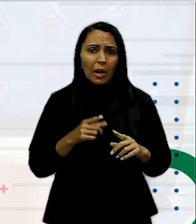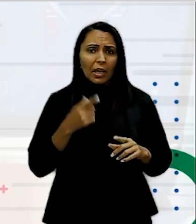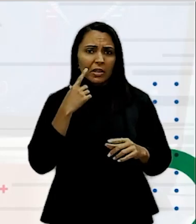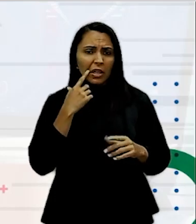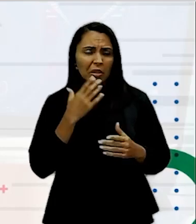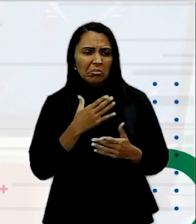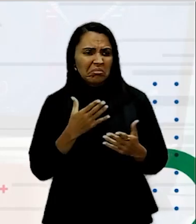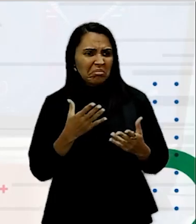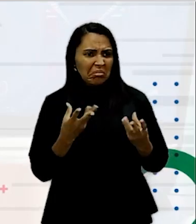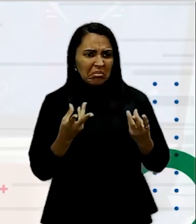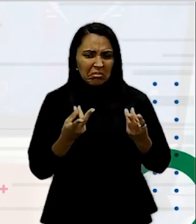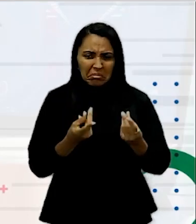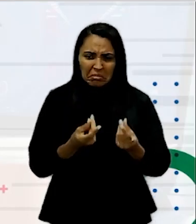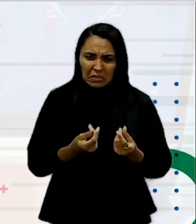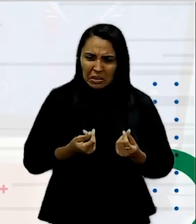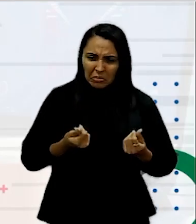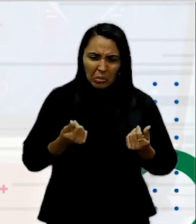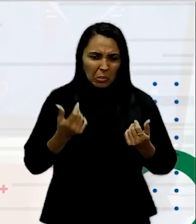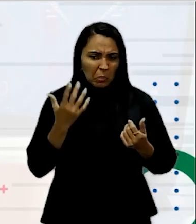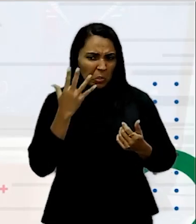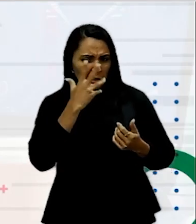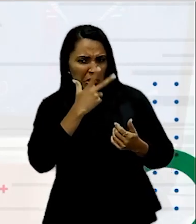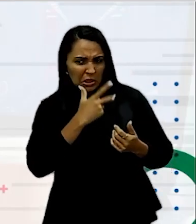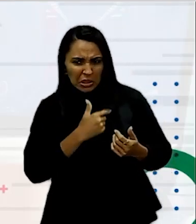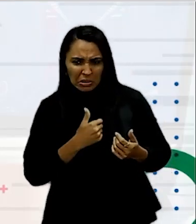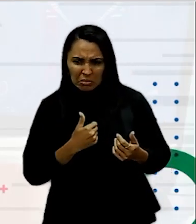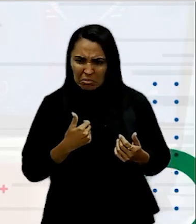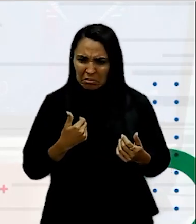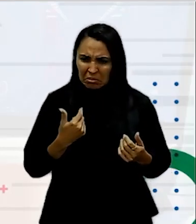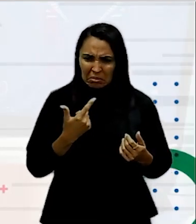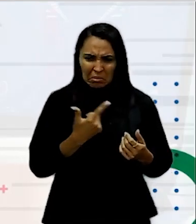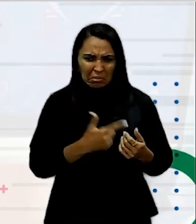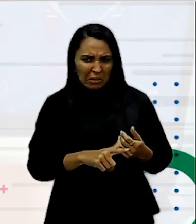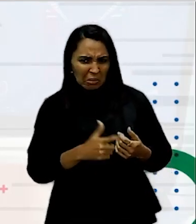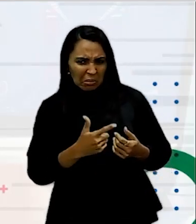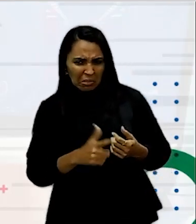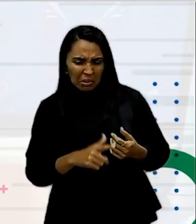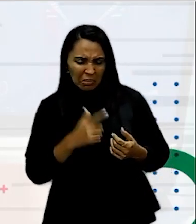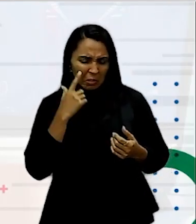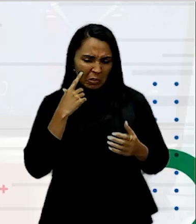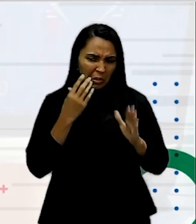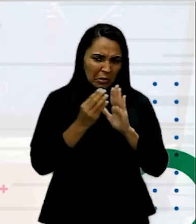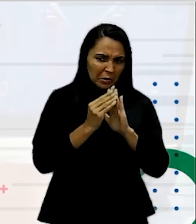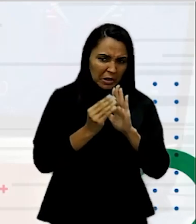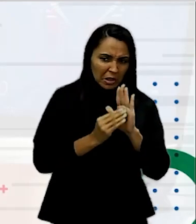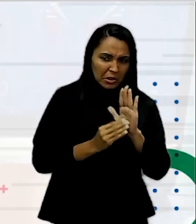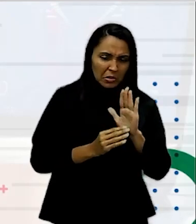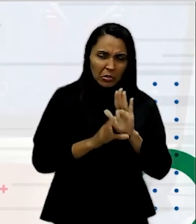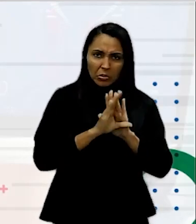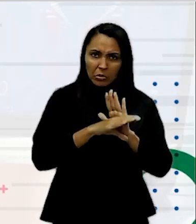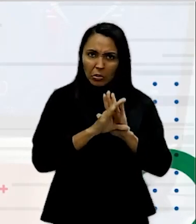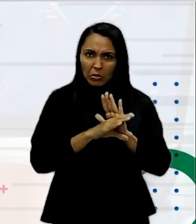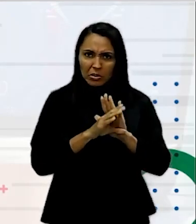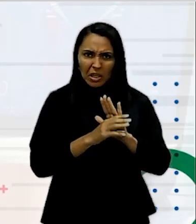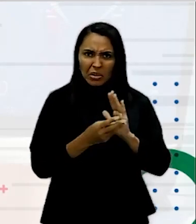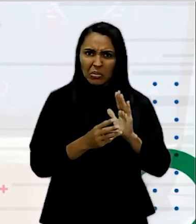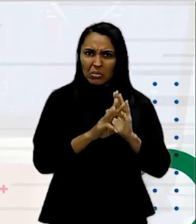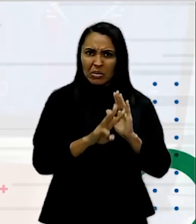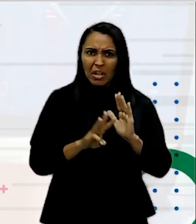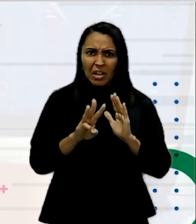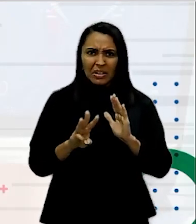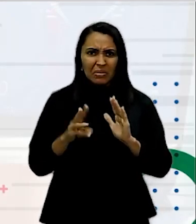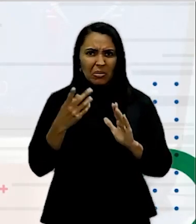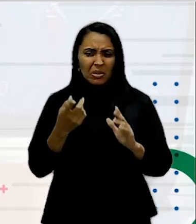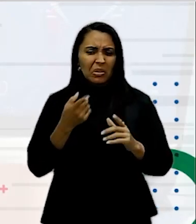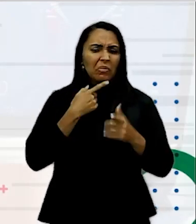sabe? Não for bonito, não tiver uma boa aplicação dos conceitos de design você não vai sentir vontade